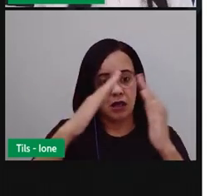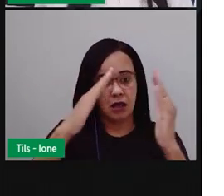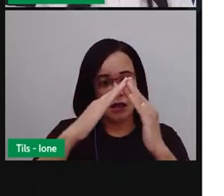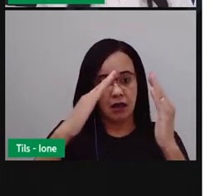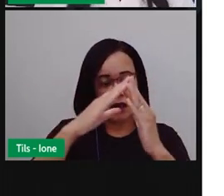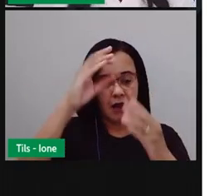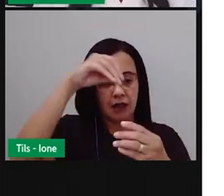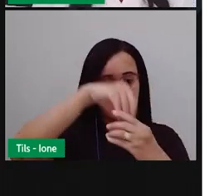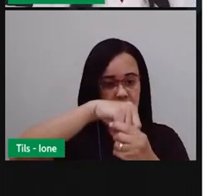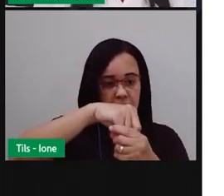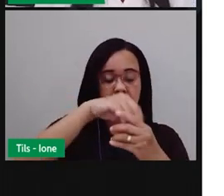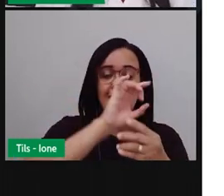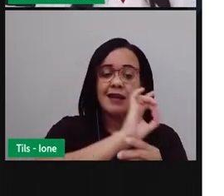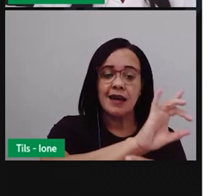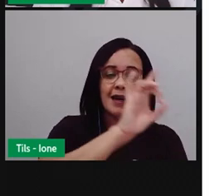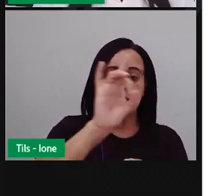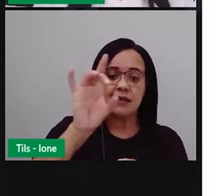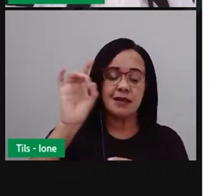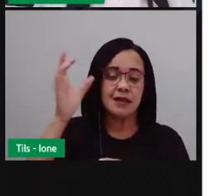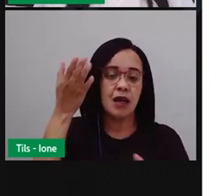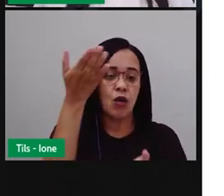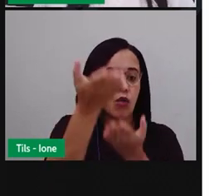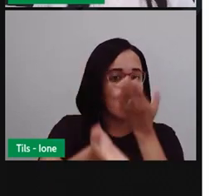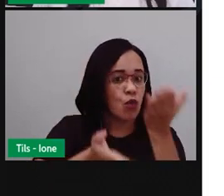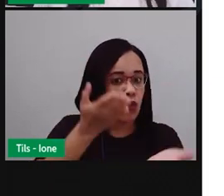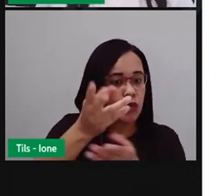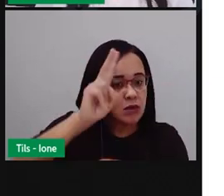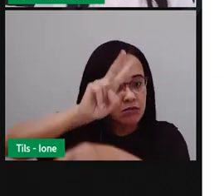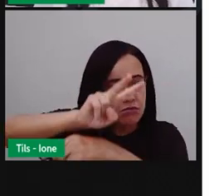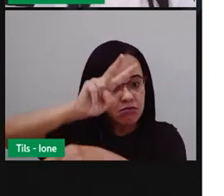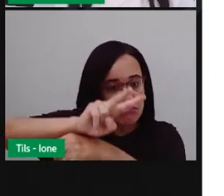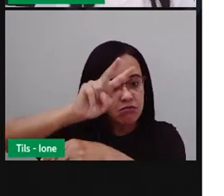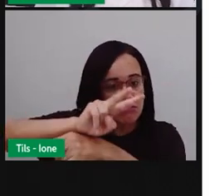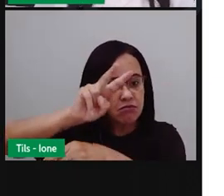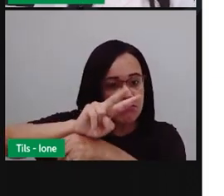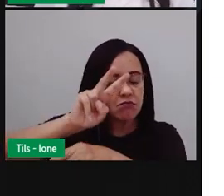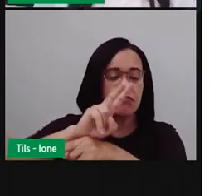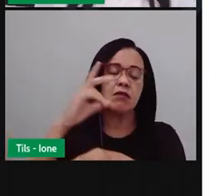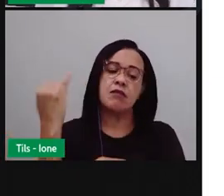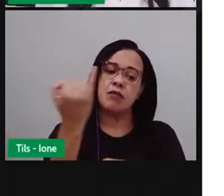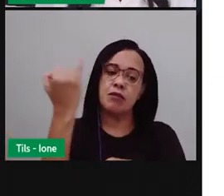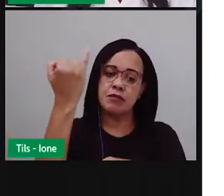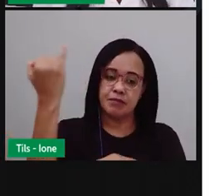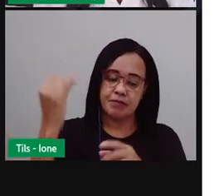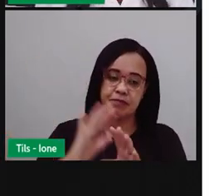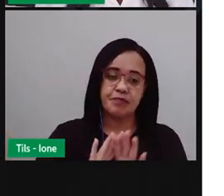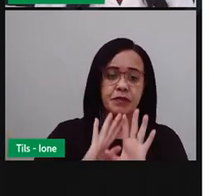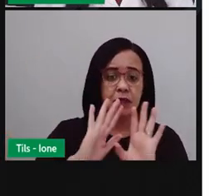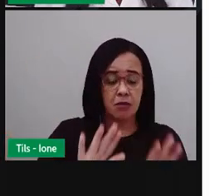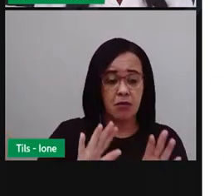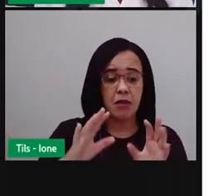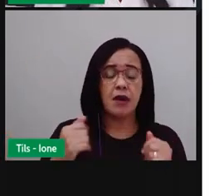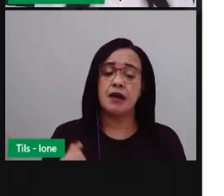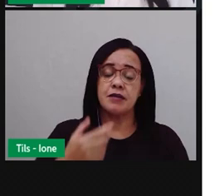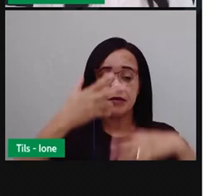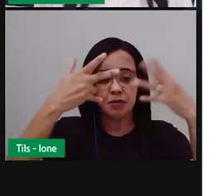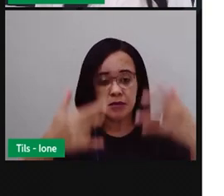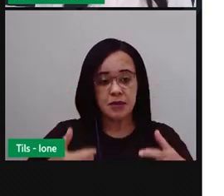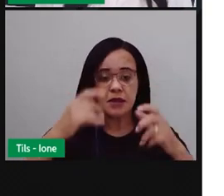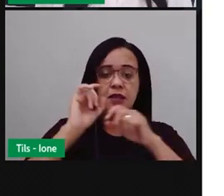cada um na sua casa, se cuidando, se protegendo. Mas eu quero retomar com vocês